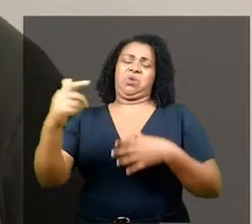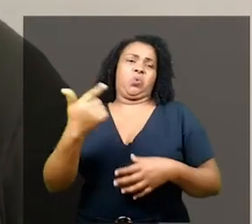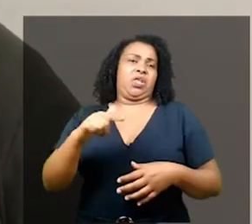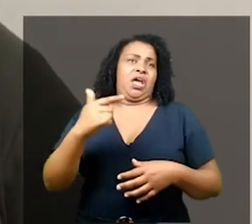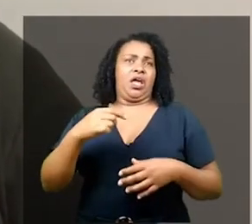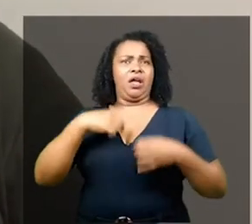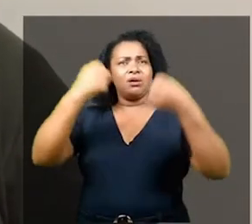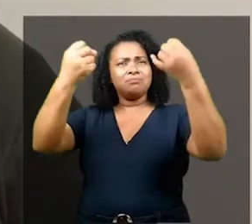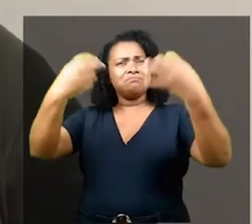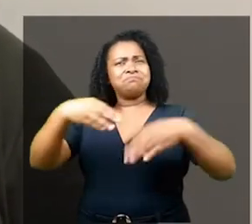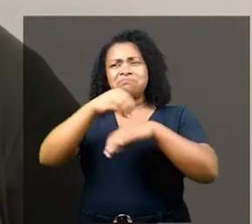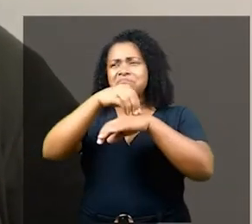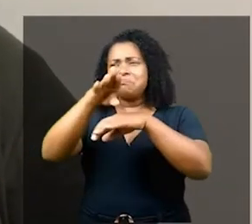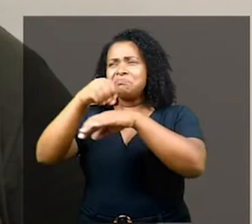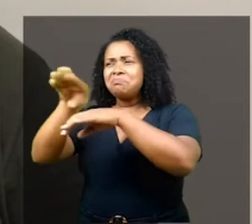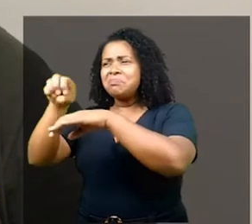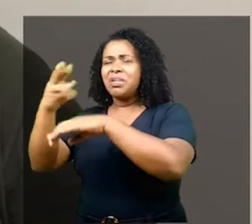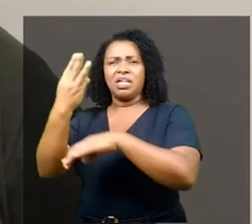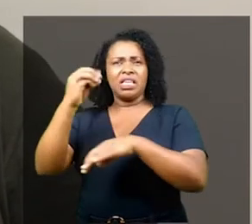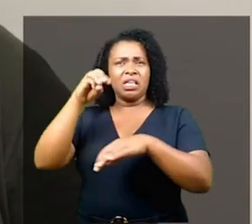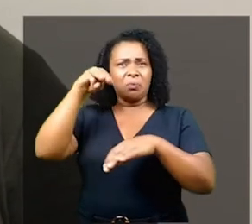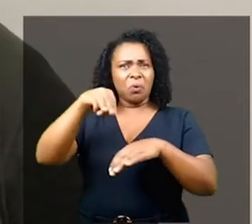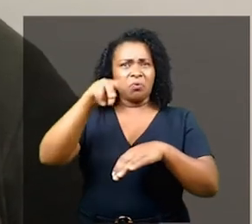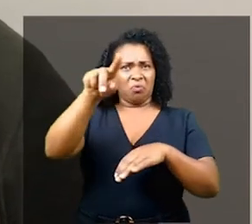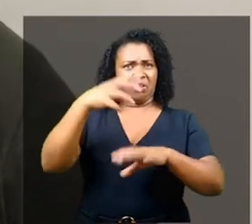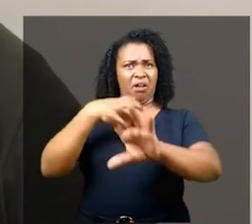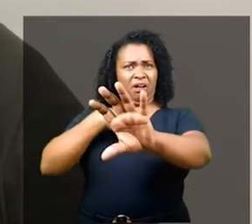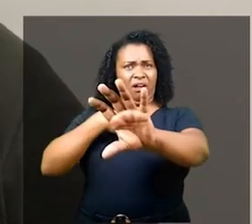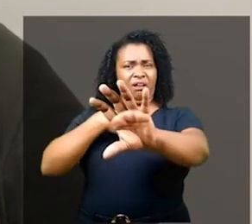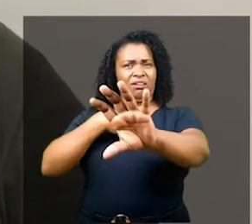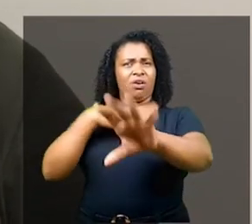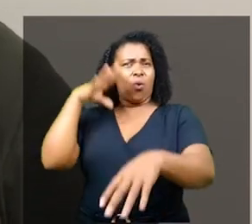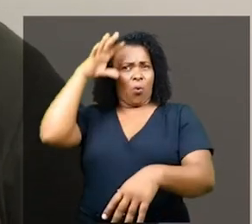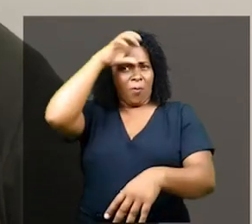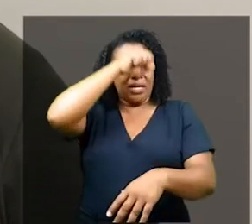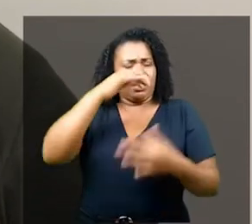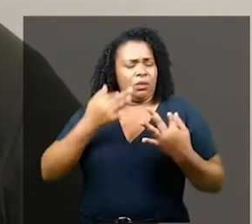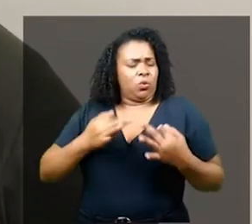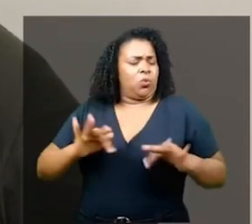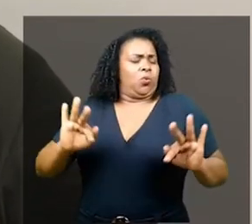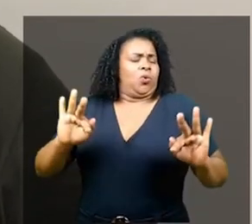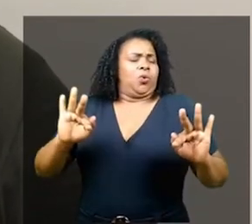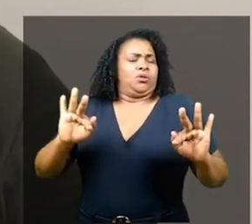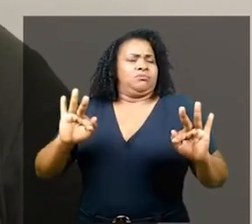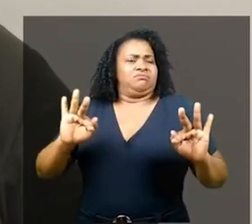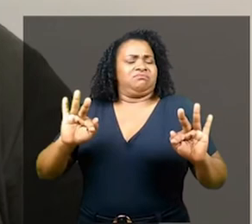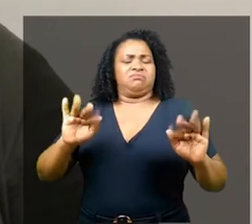negra. Não será possível compreender o que é essa dor de maneira ilustrativa.